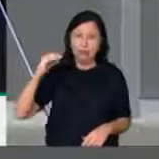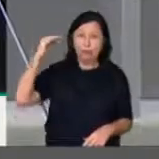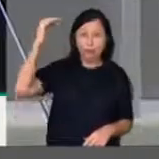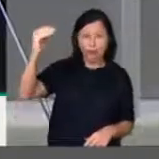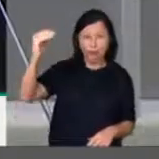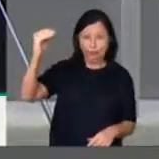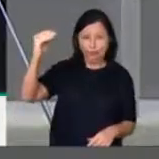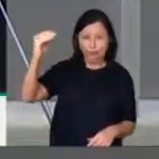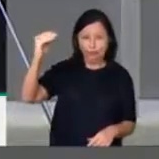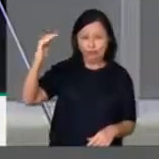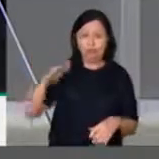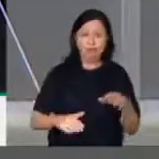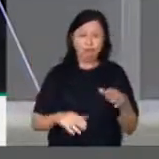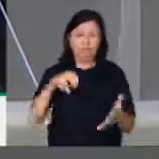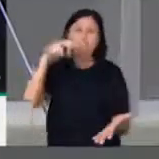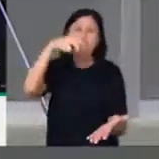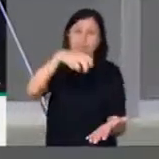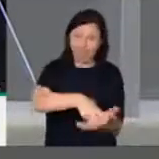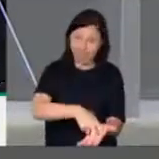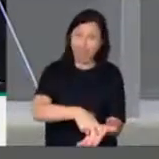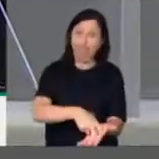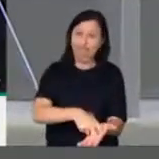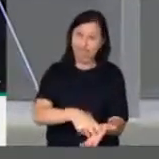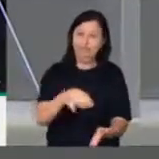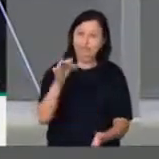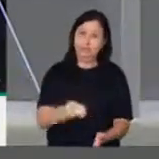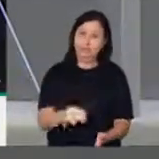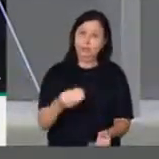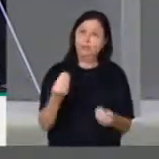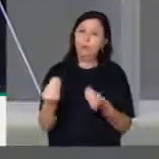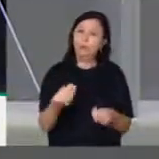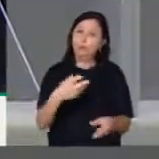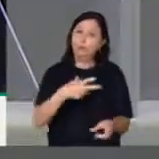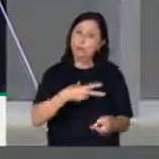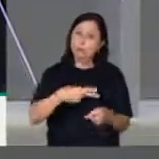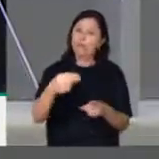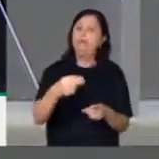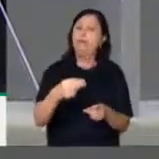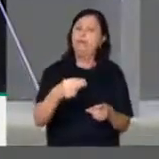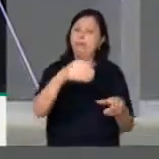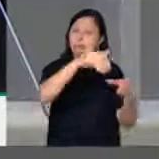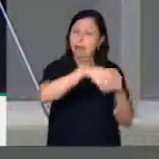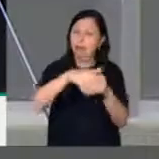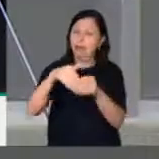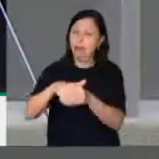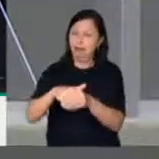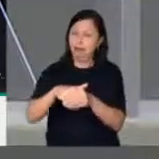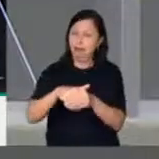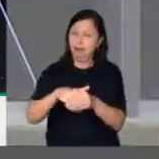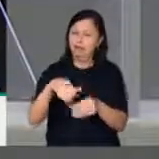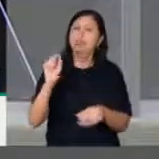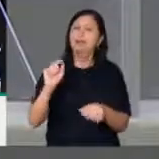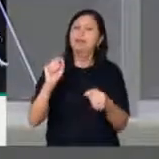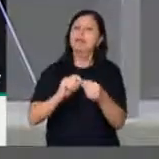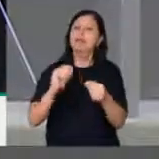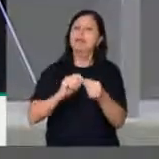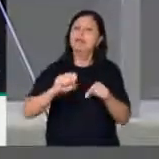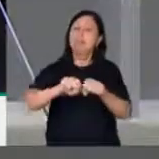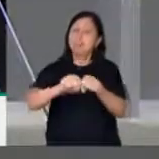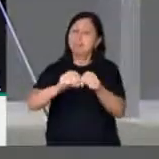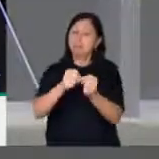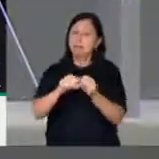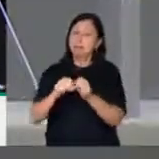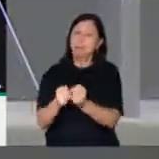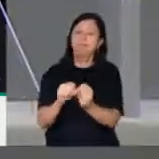nove meses de prisão. Para ganhar essa eleição, Valdez quebrou o Amapá. O rombo nas